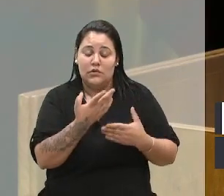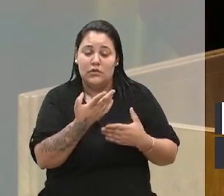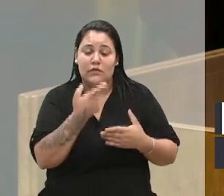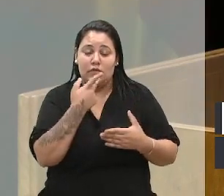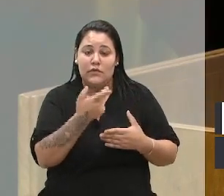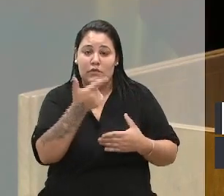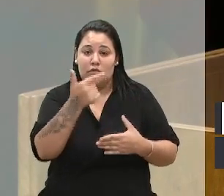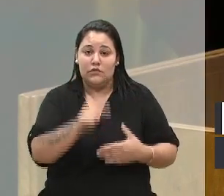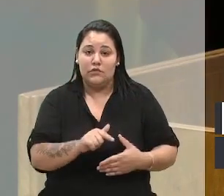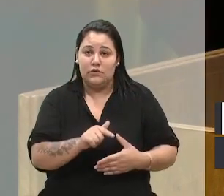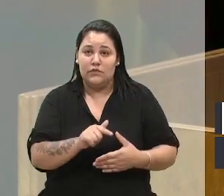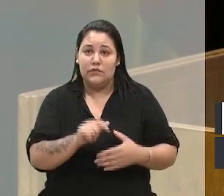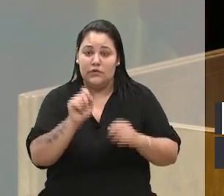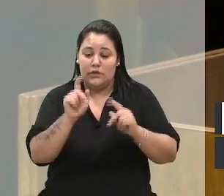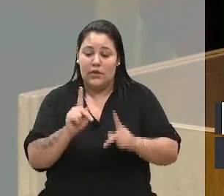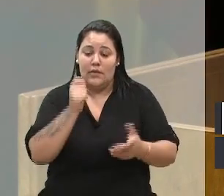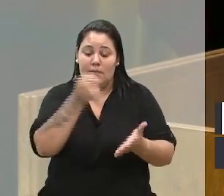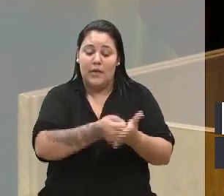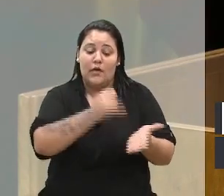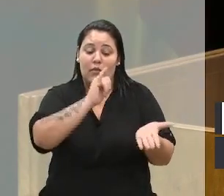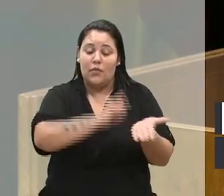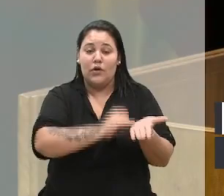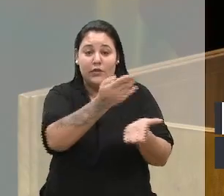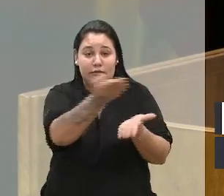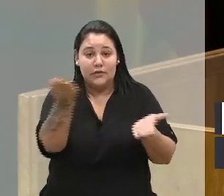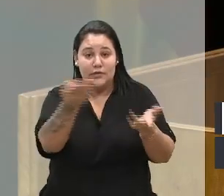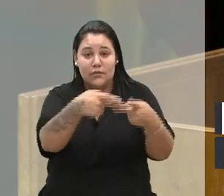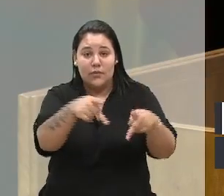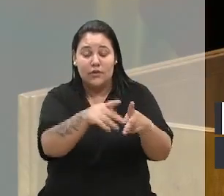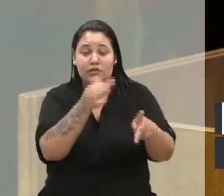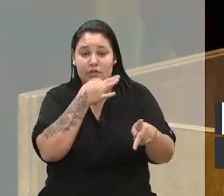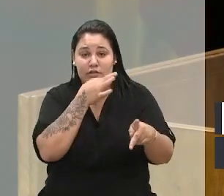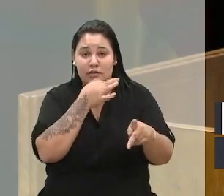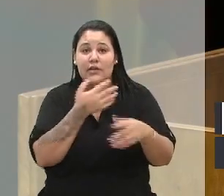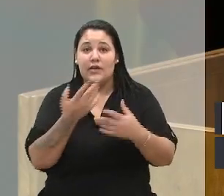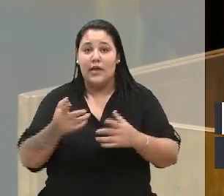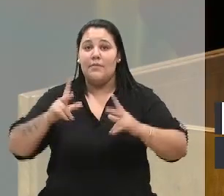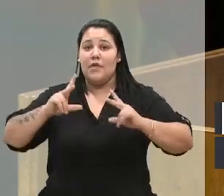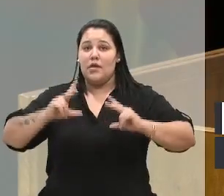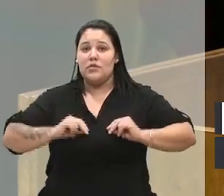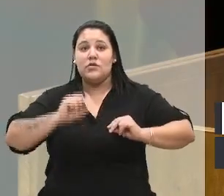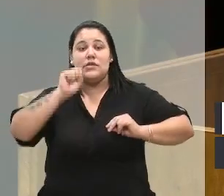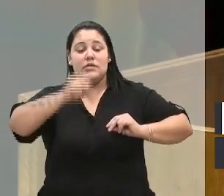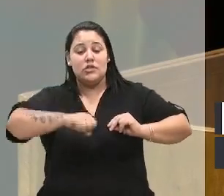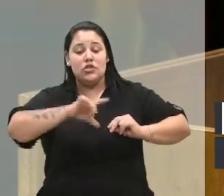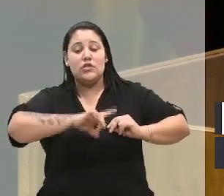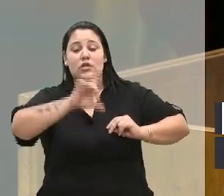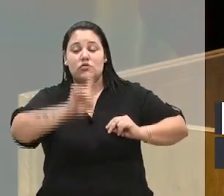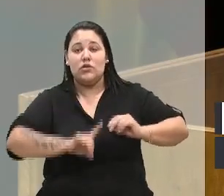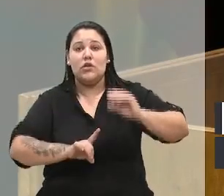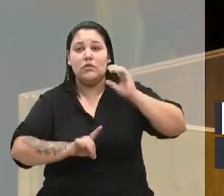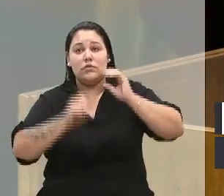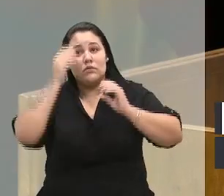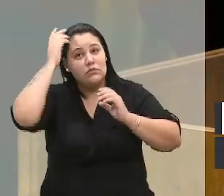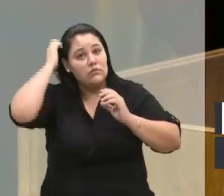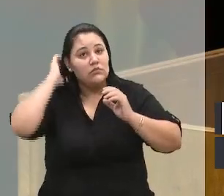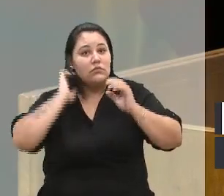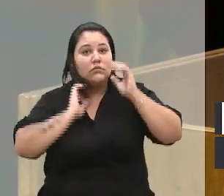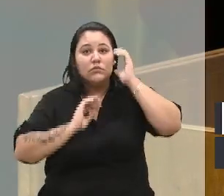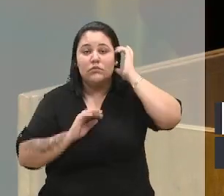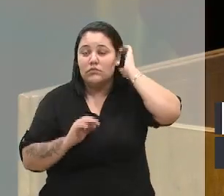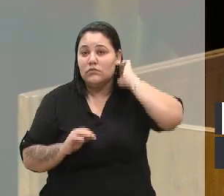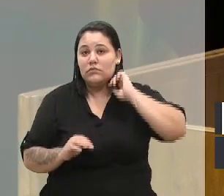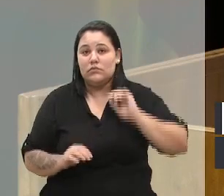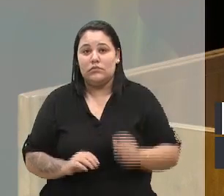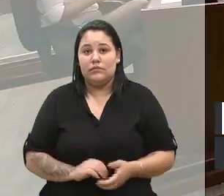os impostos é você, população caixiense. E é merecedor, assim, desses direitos. Sua parte,